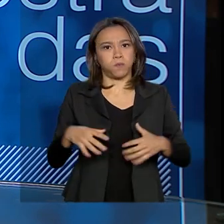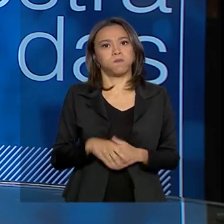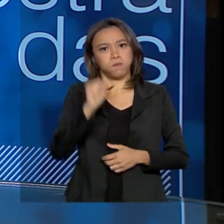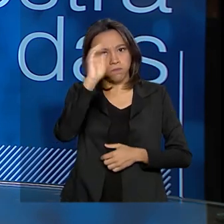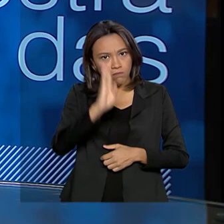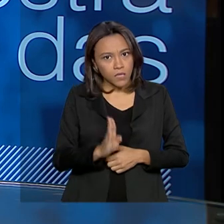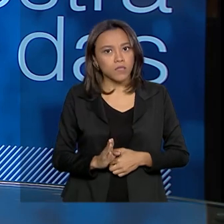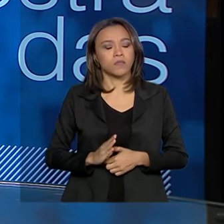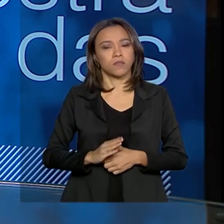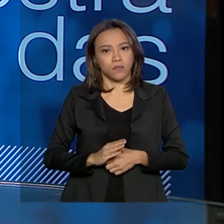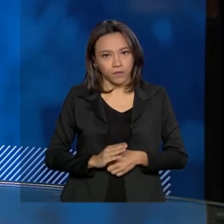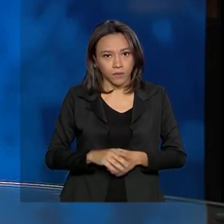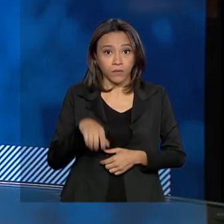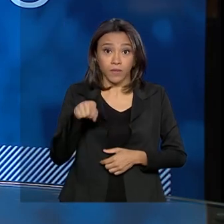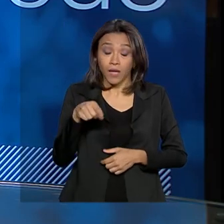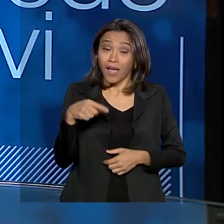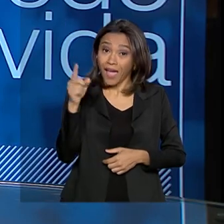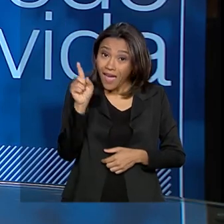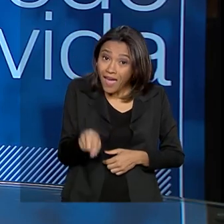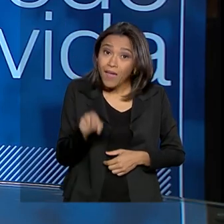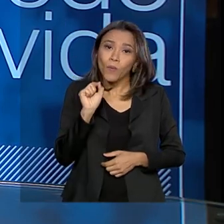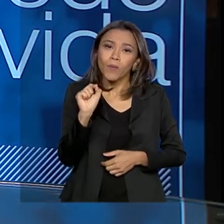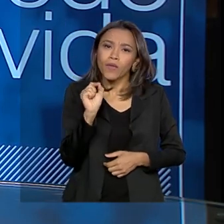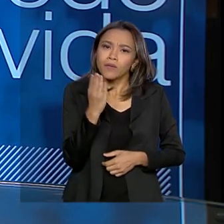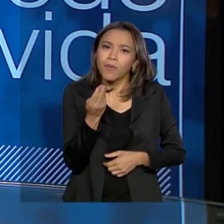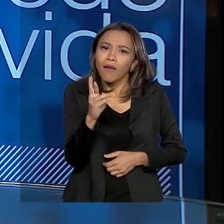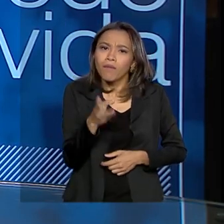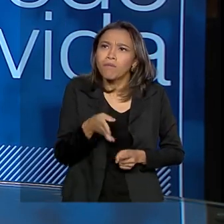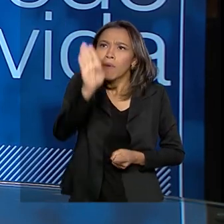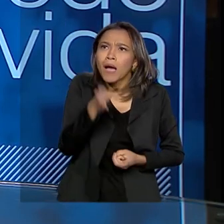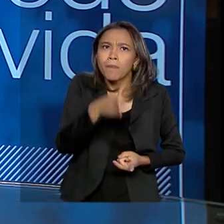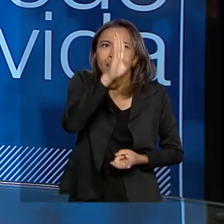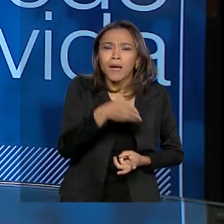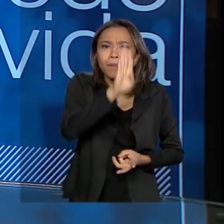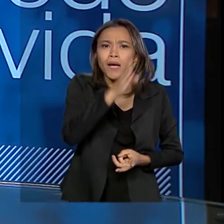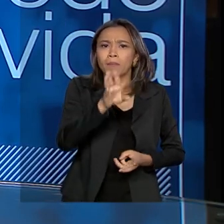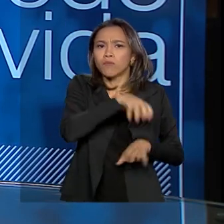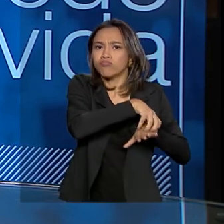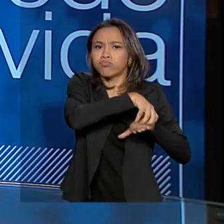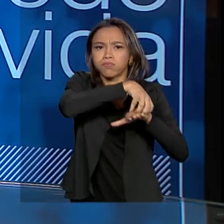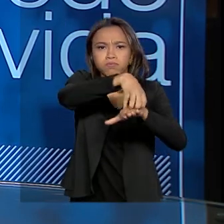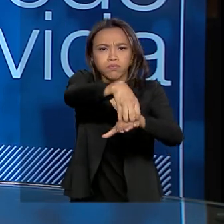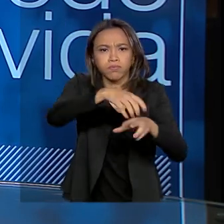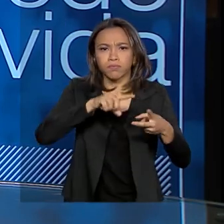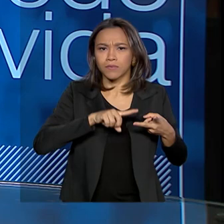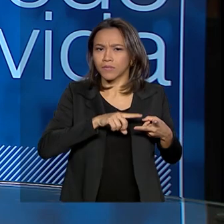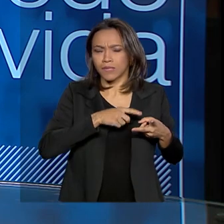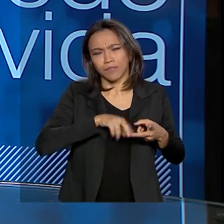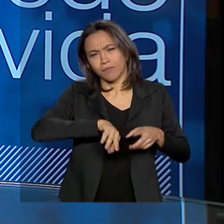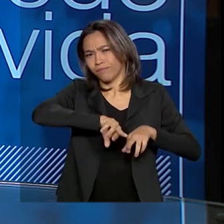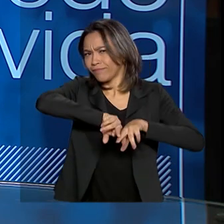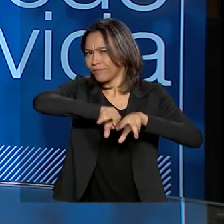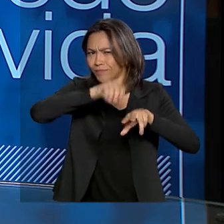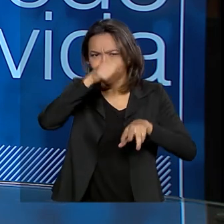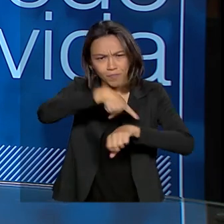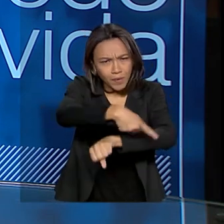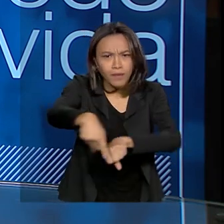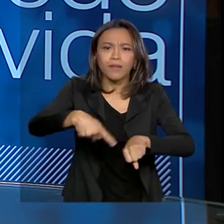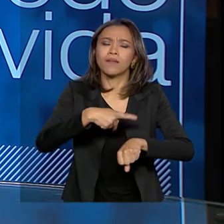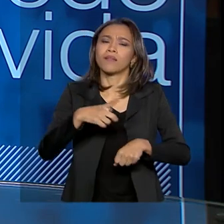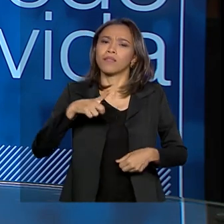O modal rodoviário é um modal que assume a logística de transporte prioritariamente no país. E aí nós temos